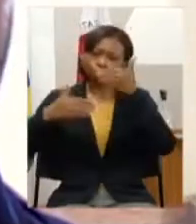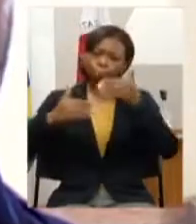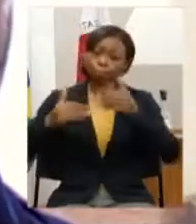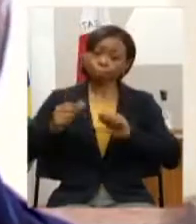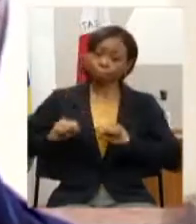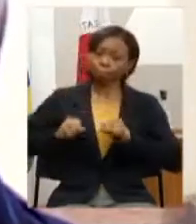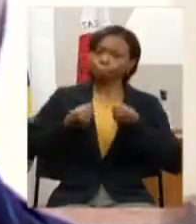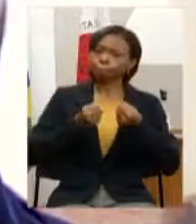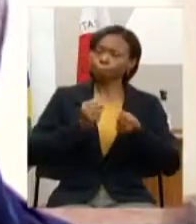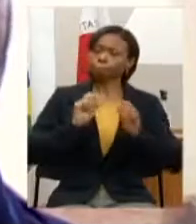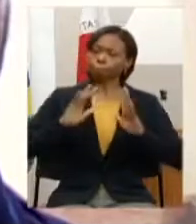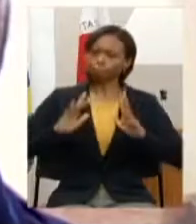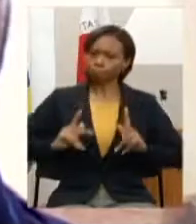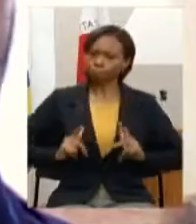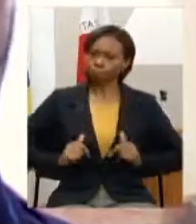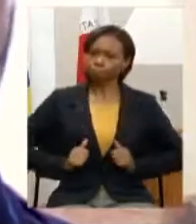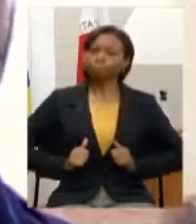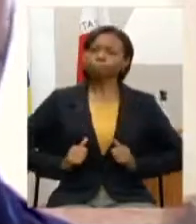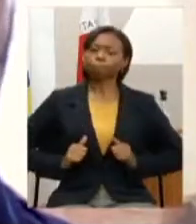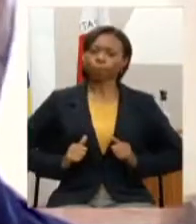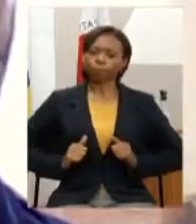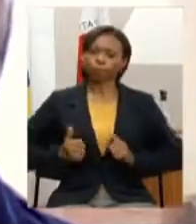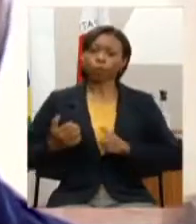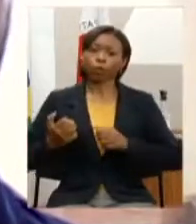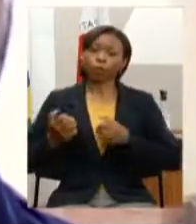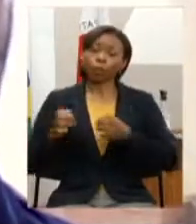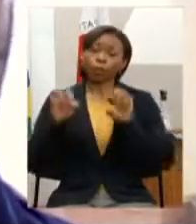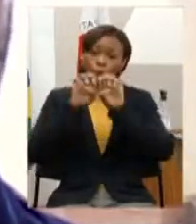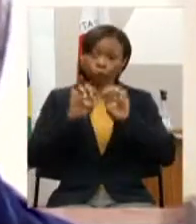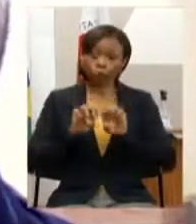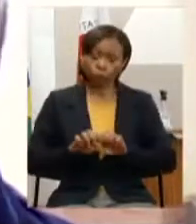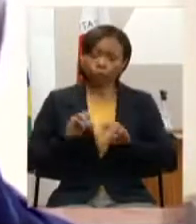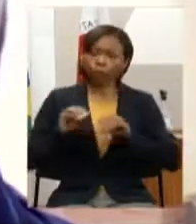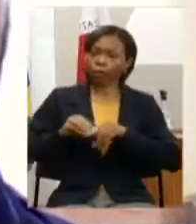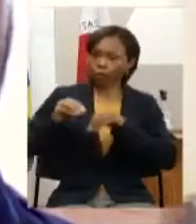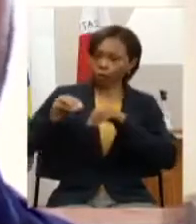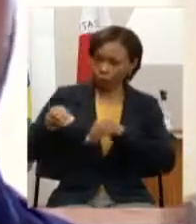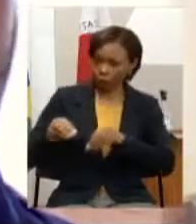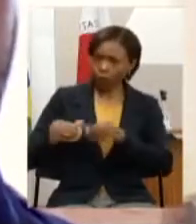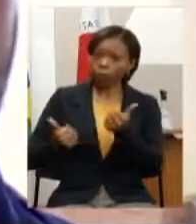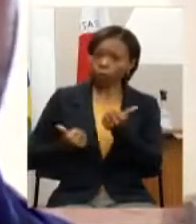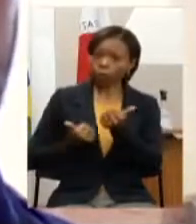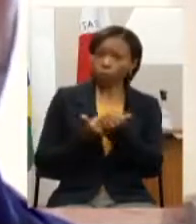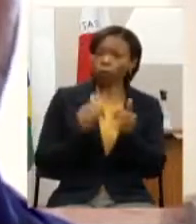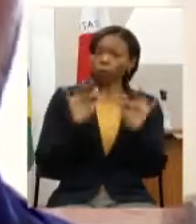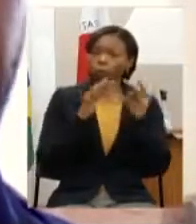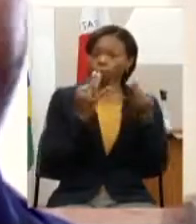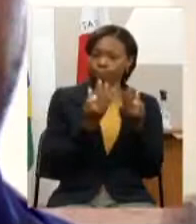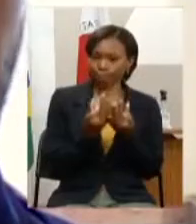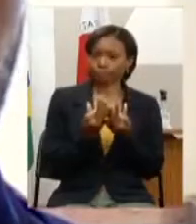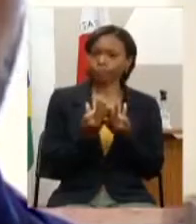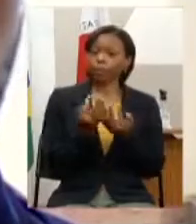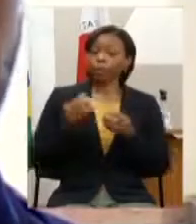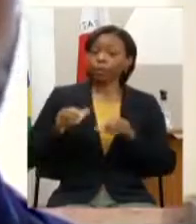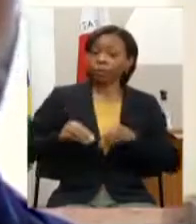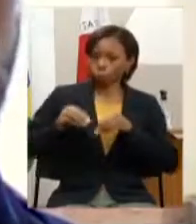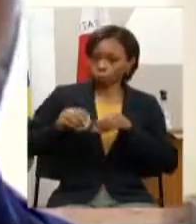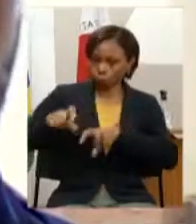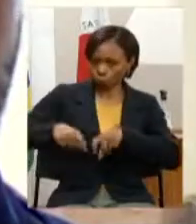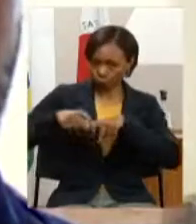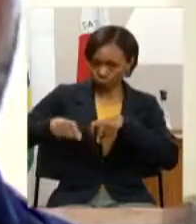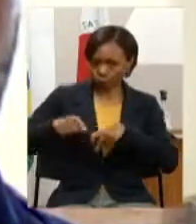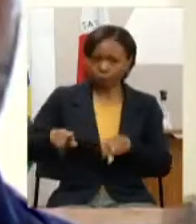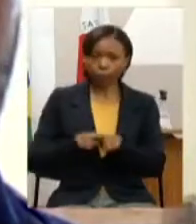crédito rural e seguro agrícola para agricultura familiar política fundiária rural o fomento e